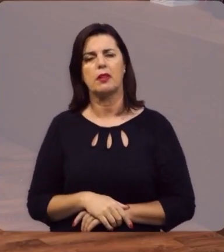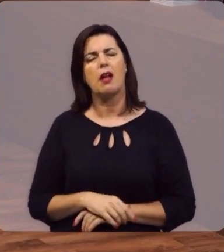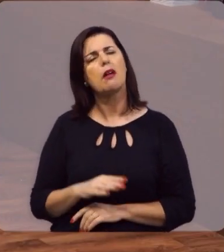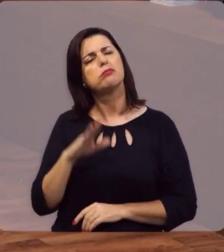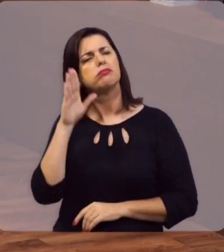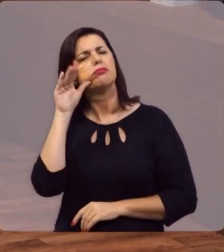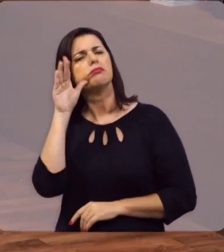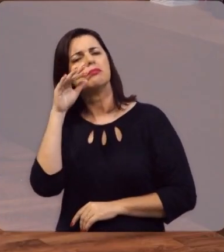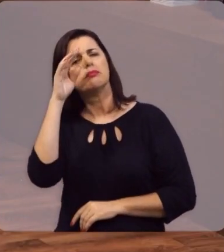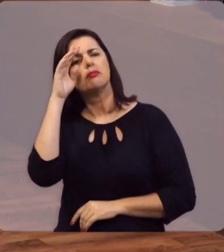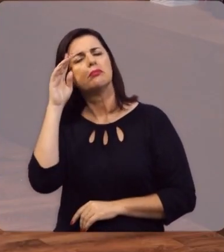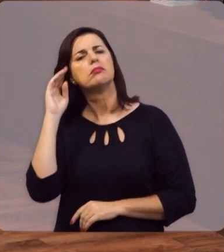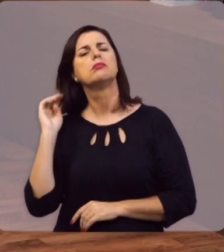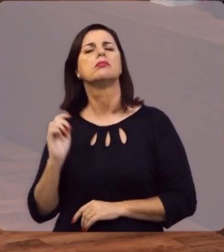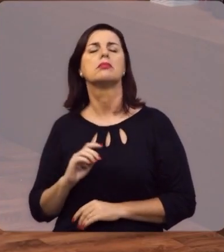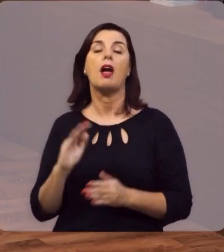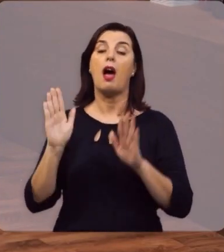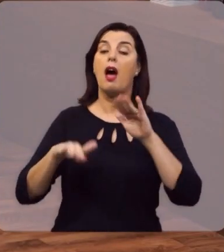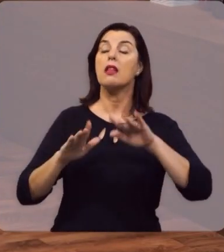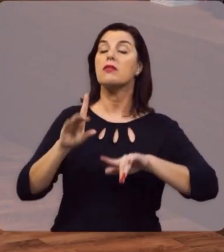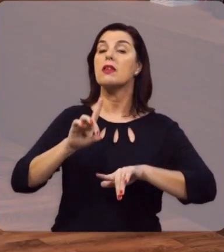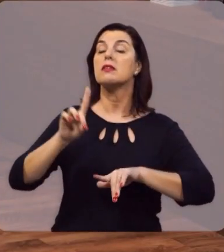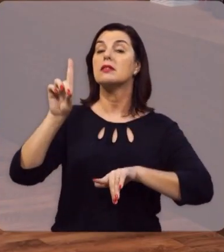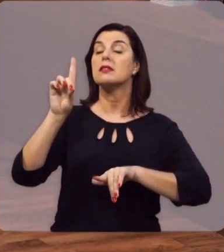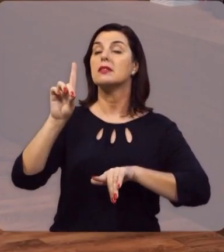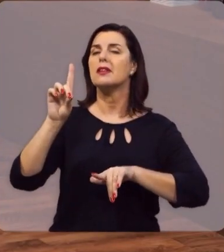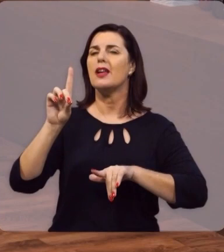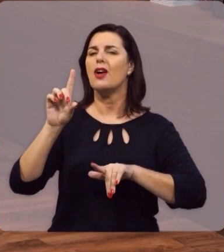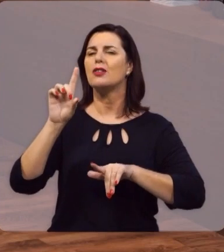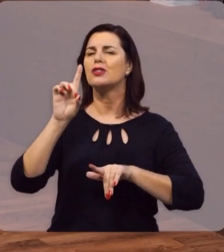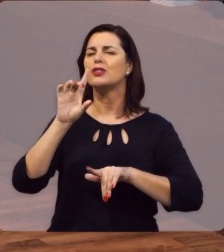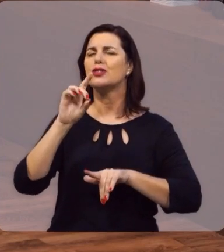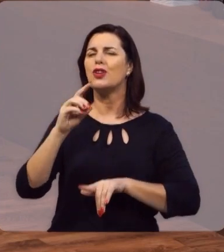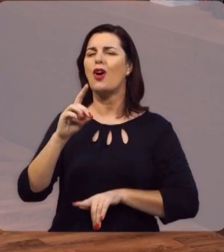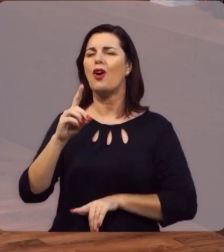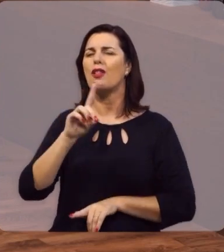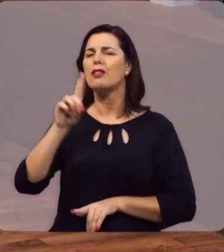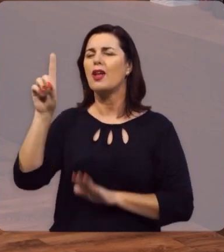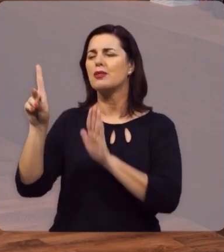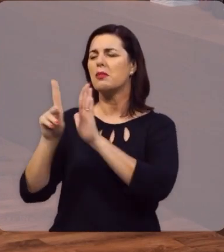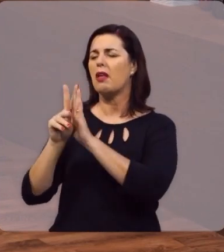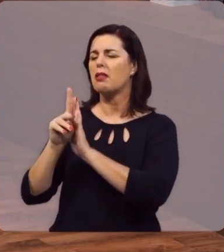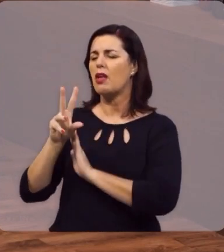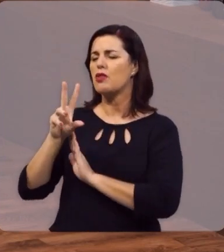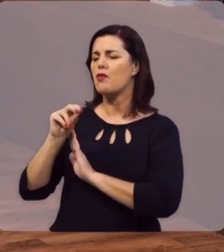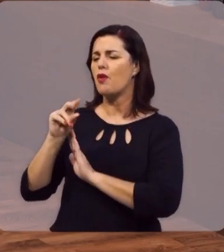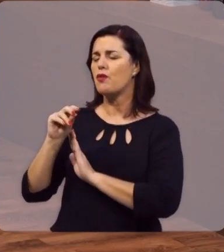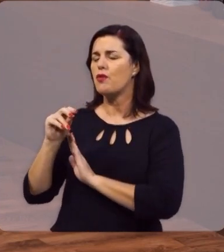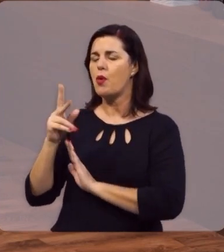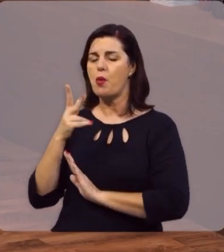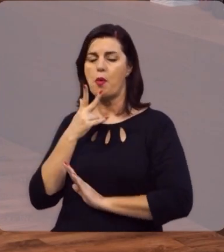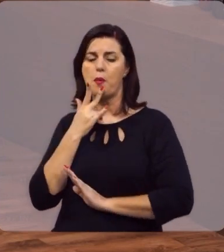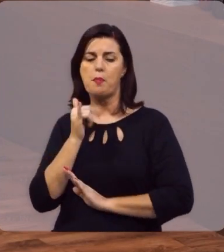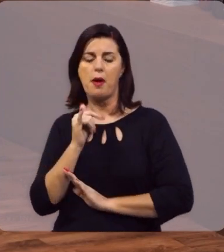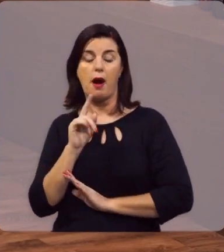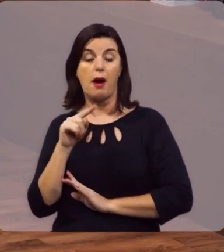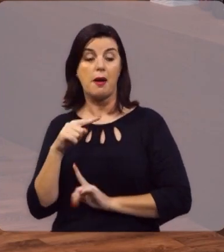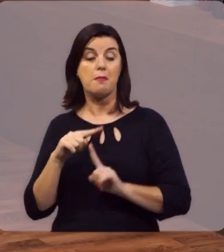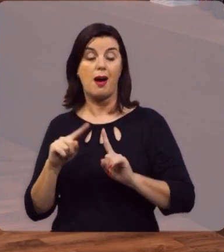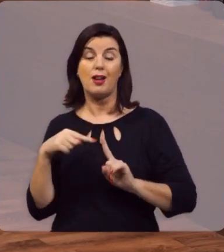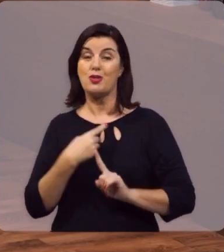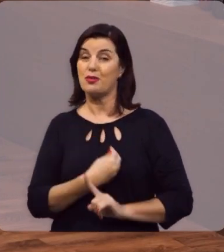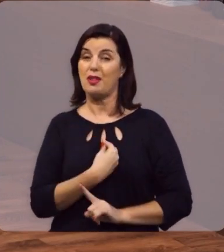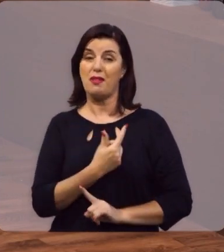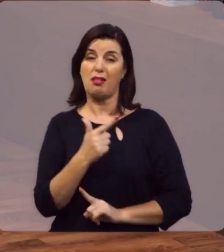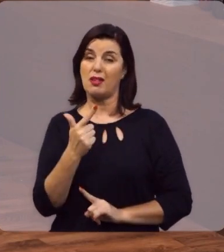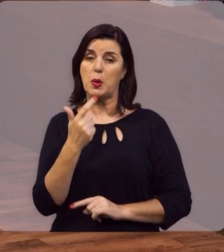É interessante que, às vezes, Deus é apenas o Deus do nosso avô, o Deus do nosso pai, mas ainda ele não é o